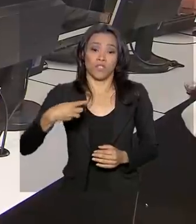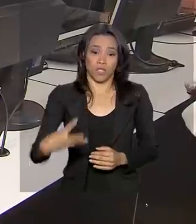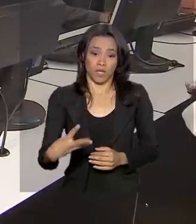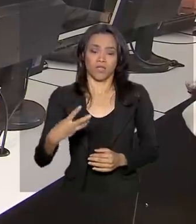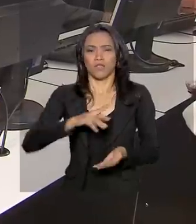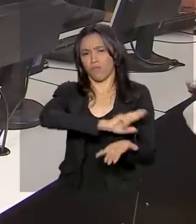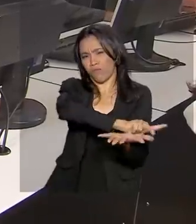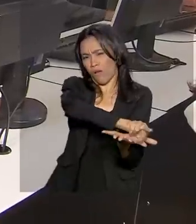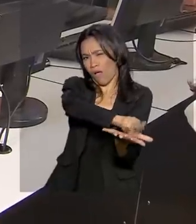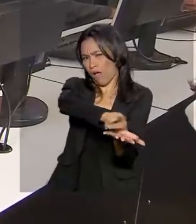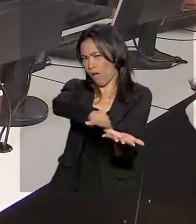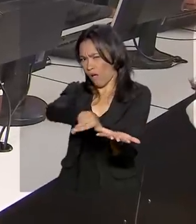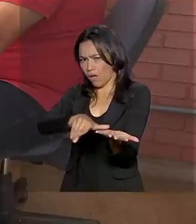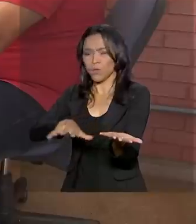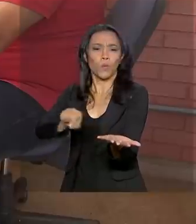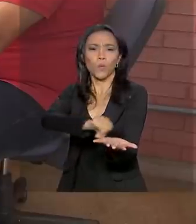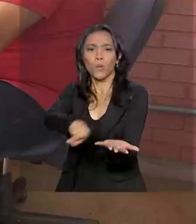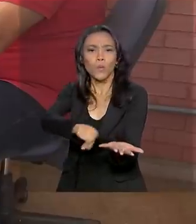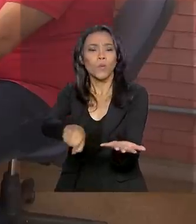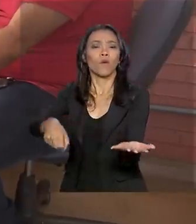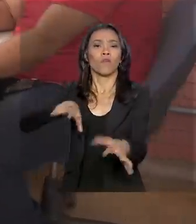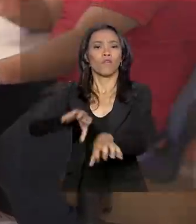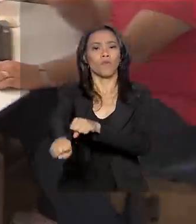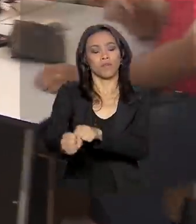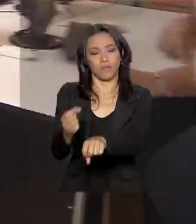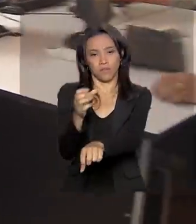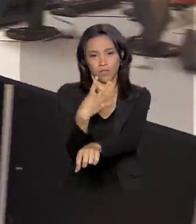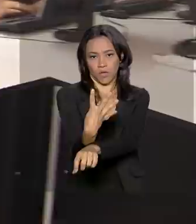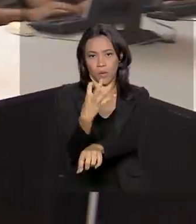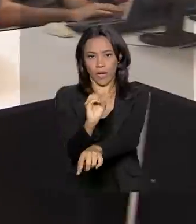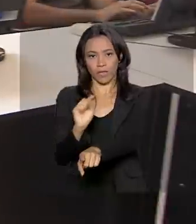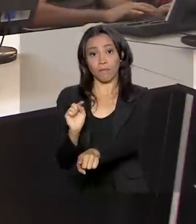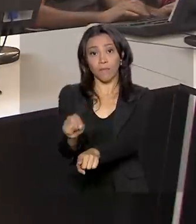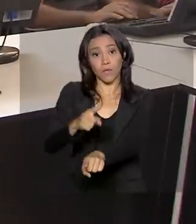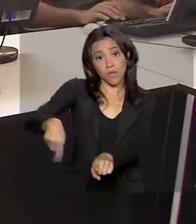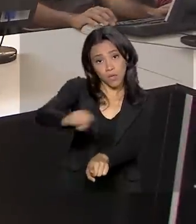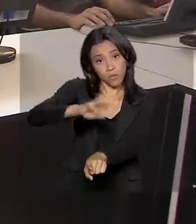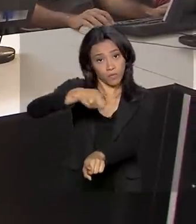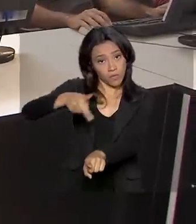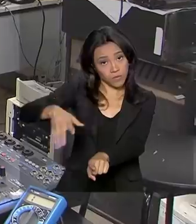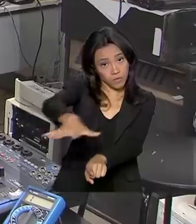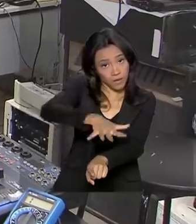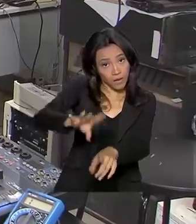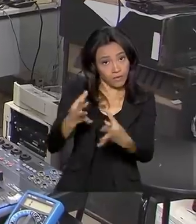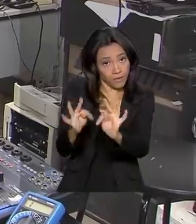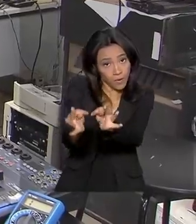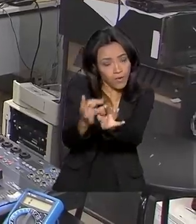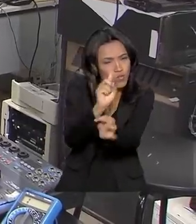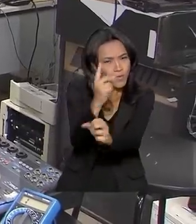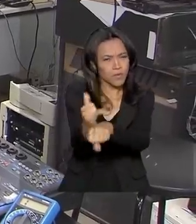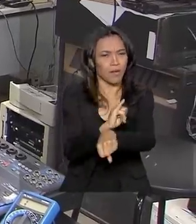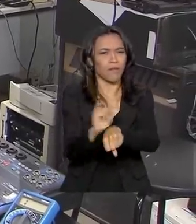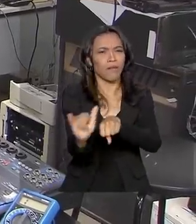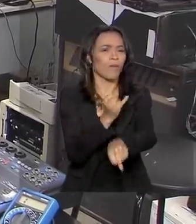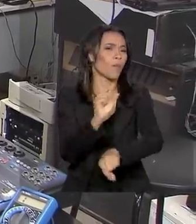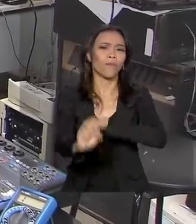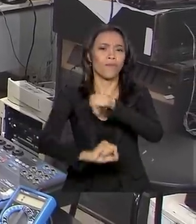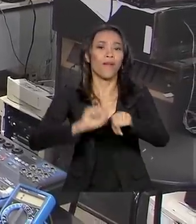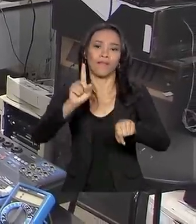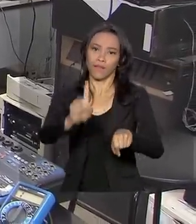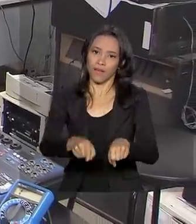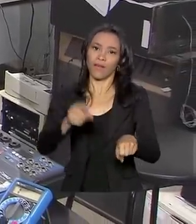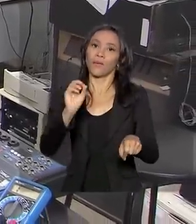Entre as ações está a formação de 40 mil professores nas áreas tecnológicas. Uma das estratégias é também